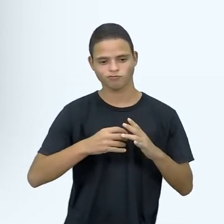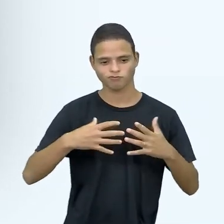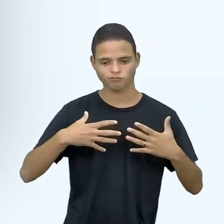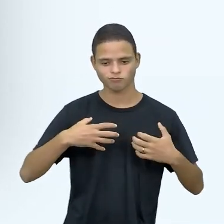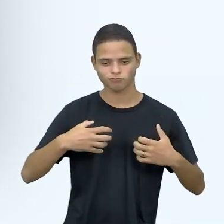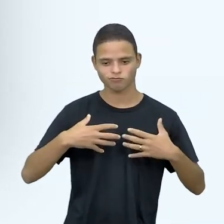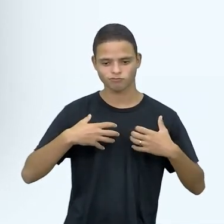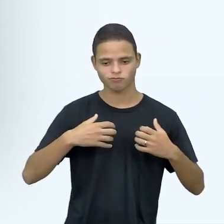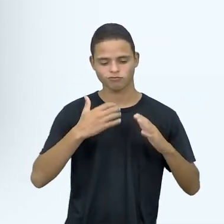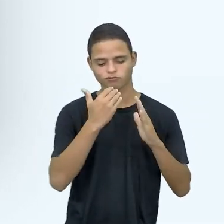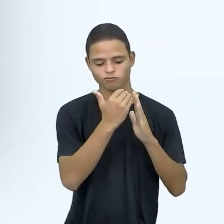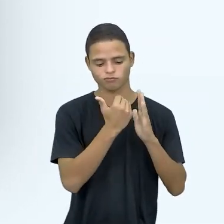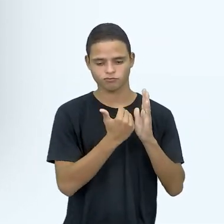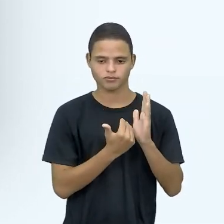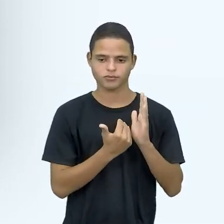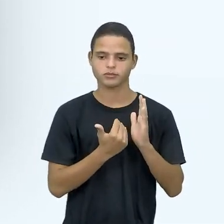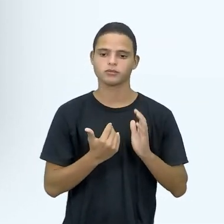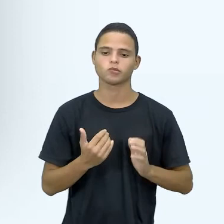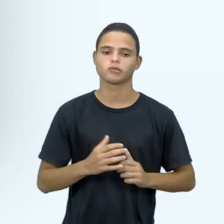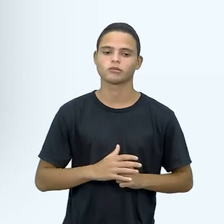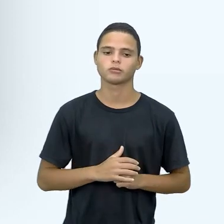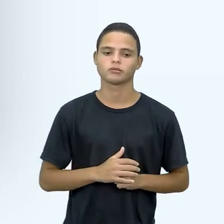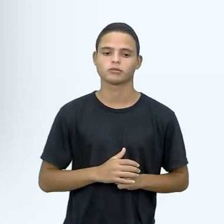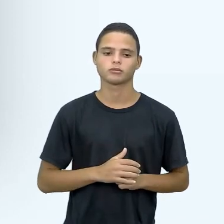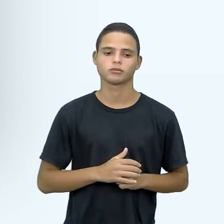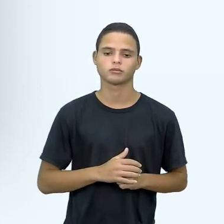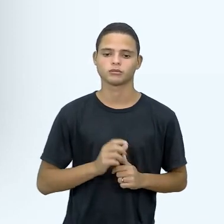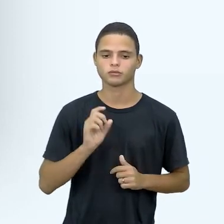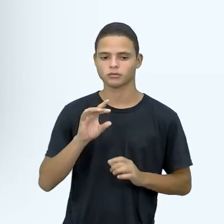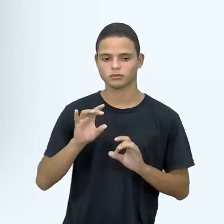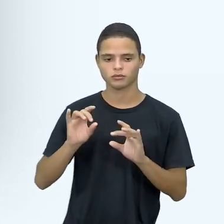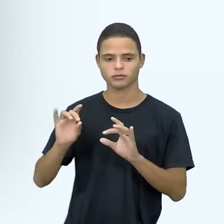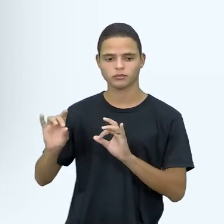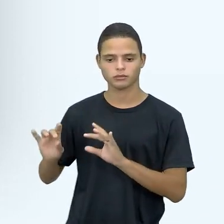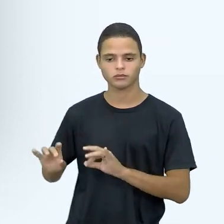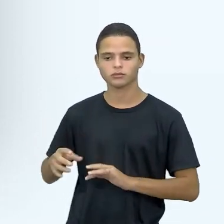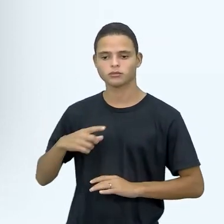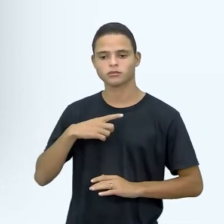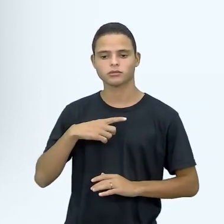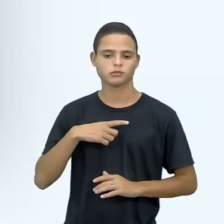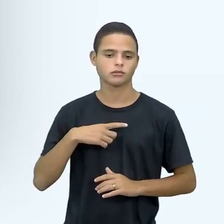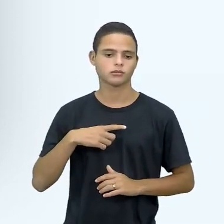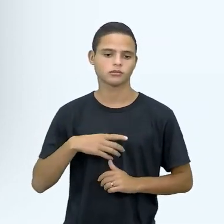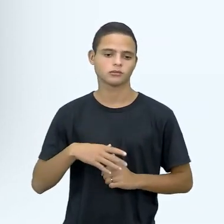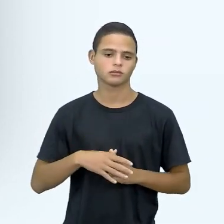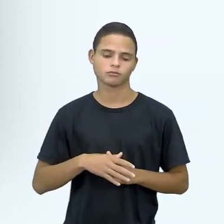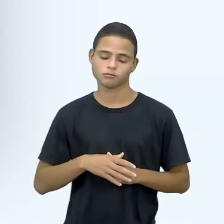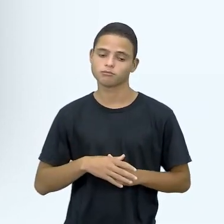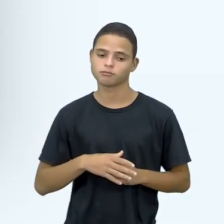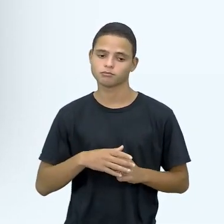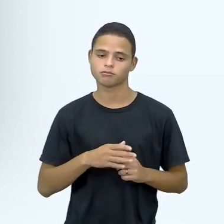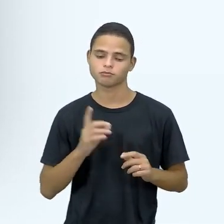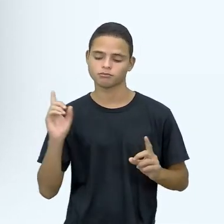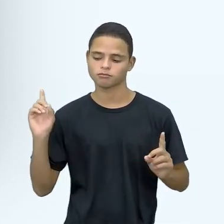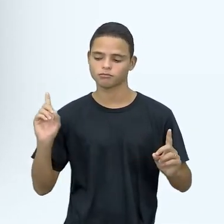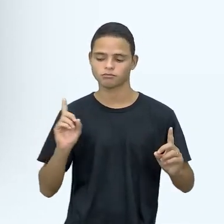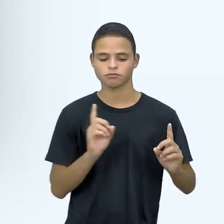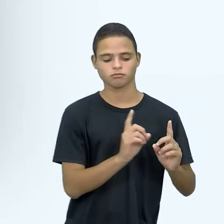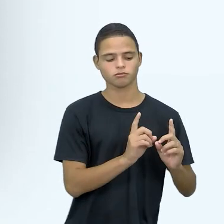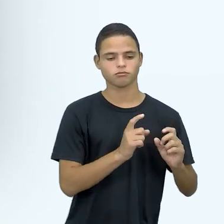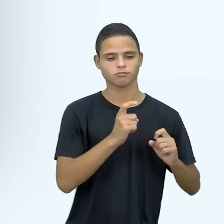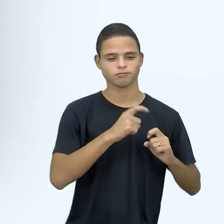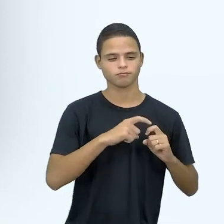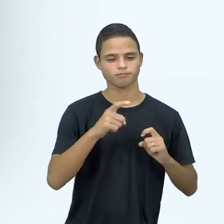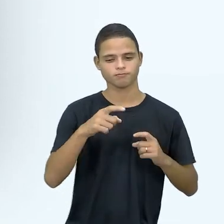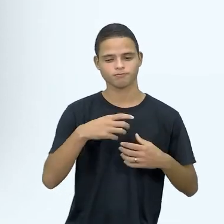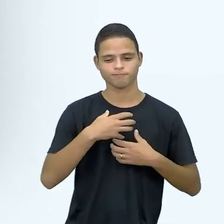anemias, né, e cada um tipo e cada um que origina, né. Quando ir para o médico, justamente você vai sentir, né, a